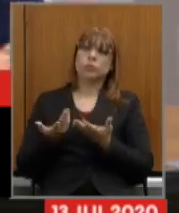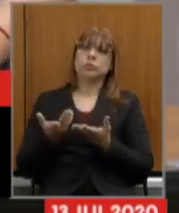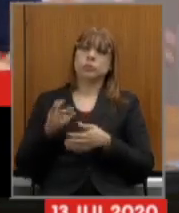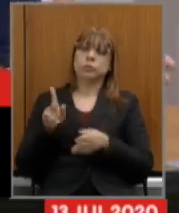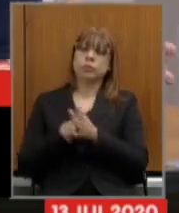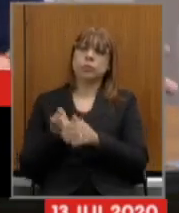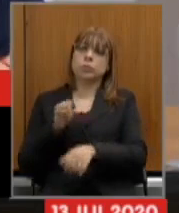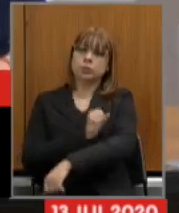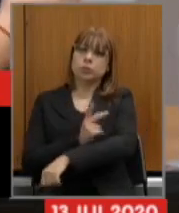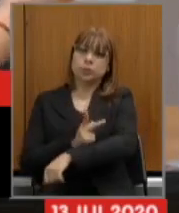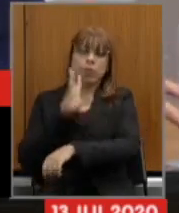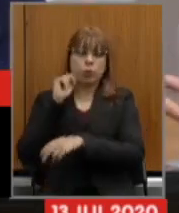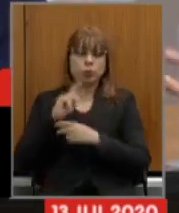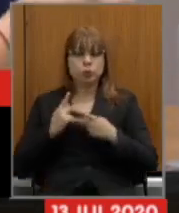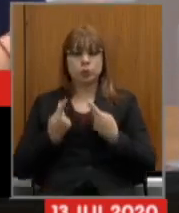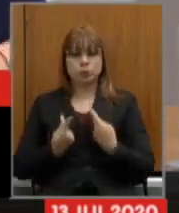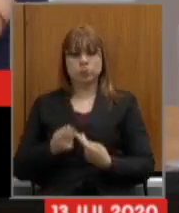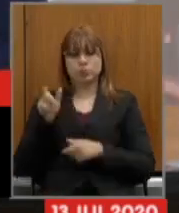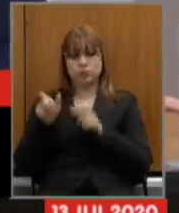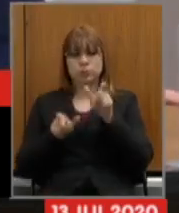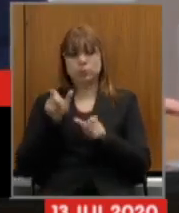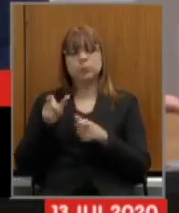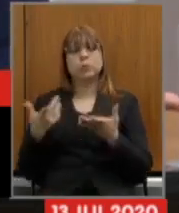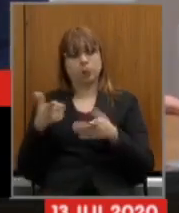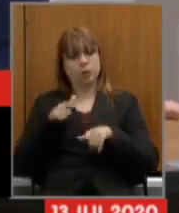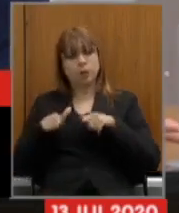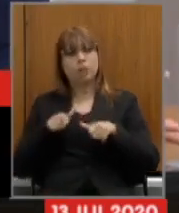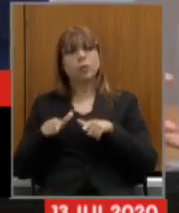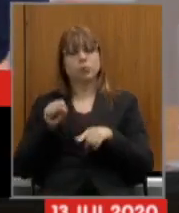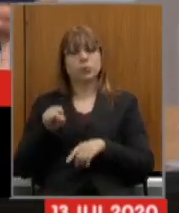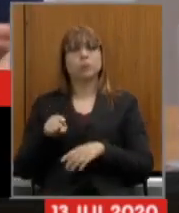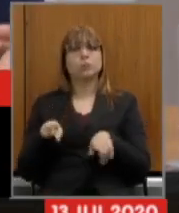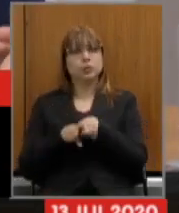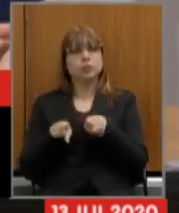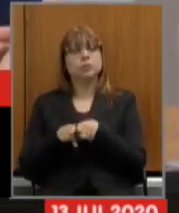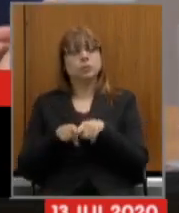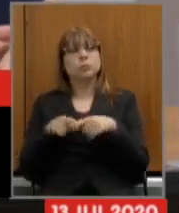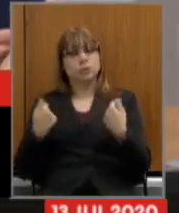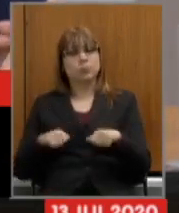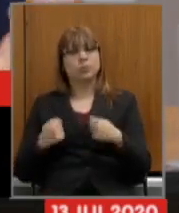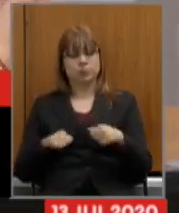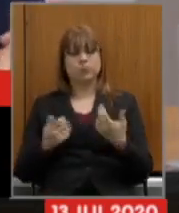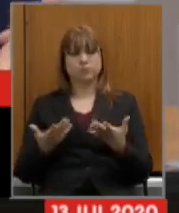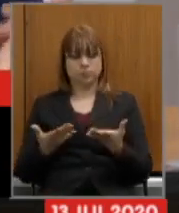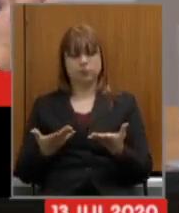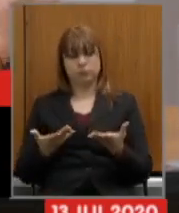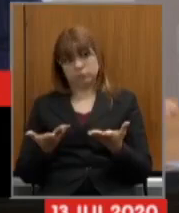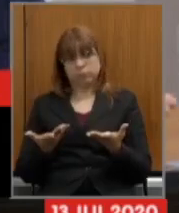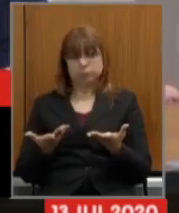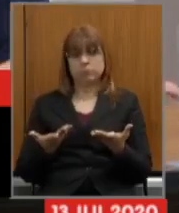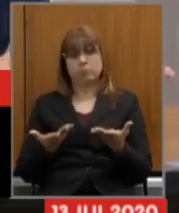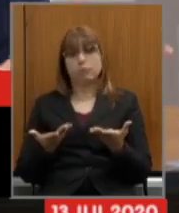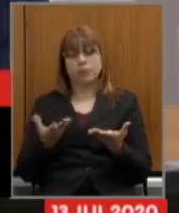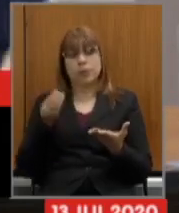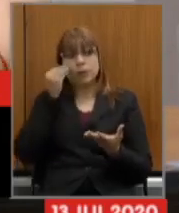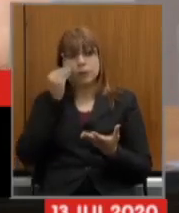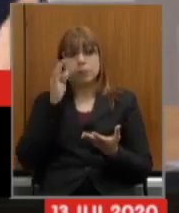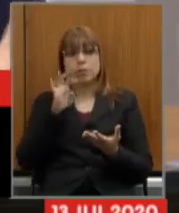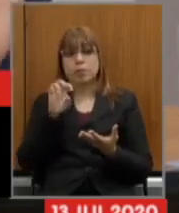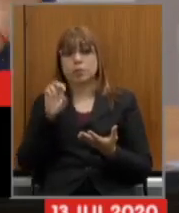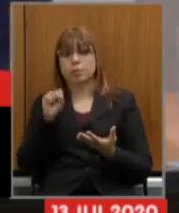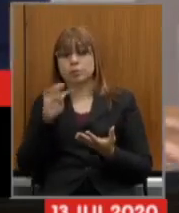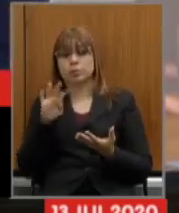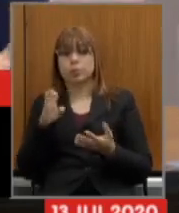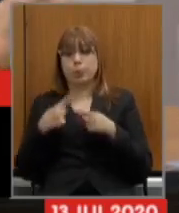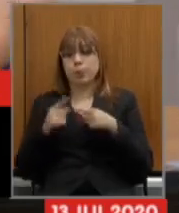justa, humana daqueles servidores que estão trabalhando e que portanto necessitam em algum momento testar porque